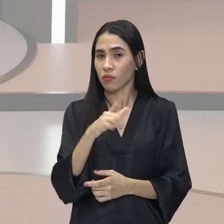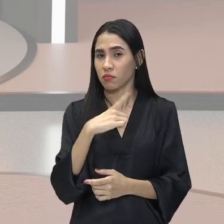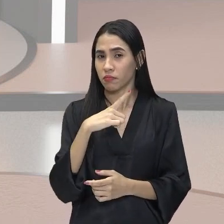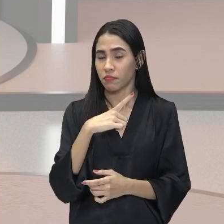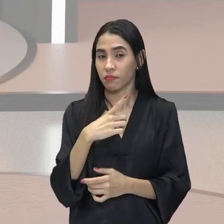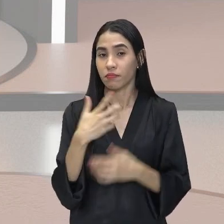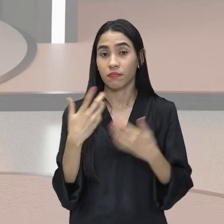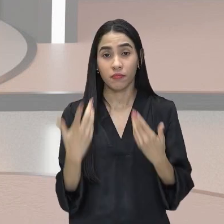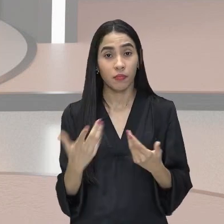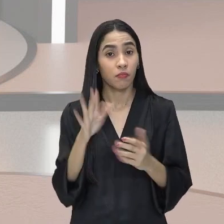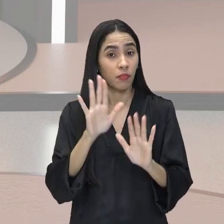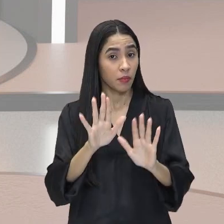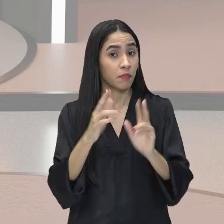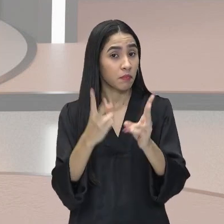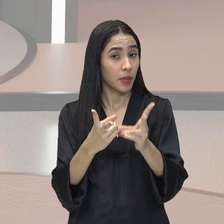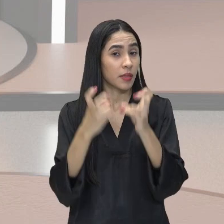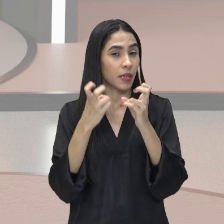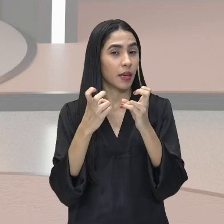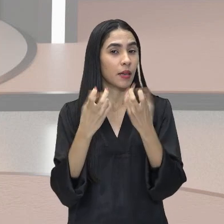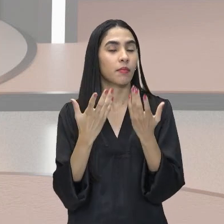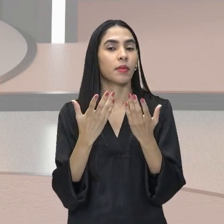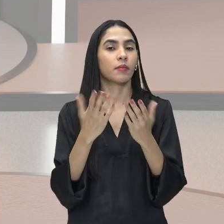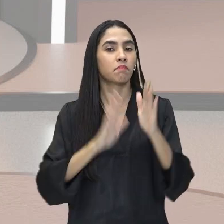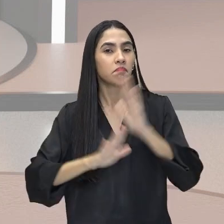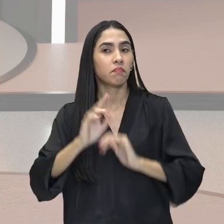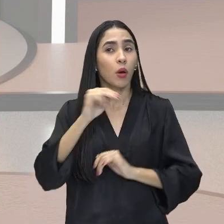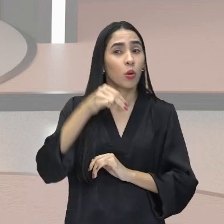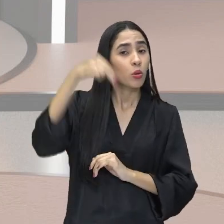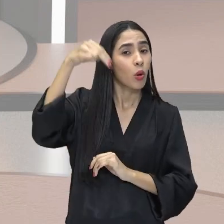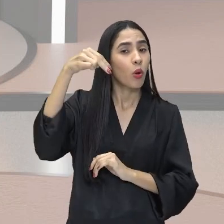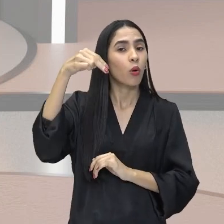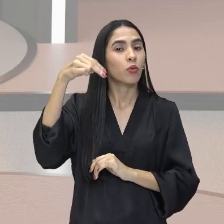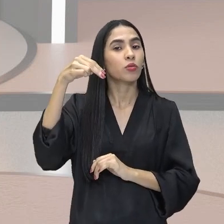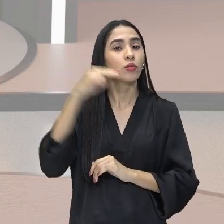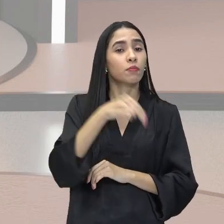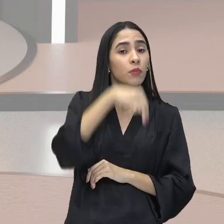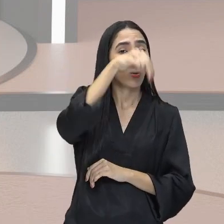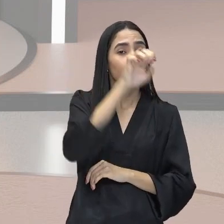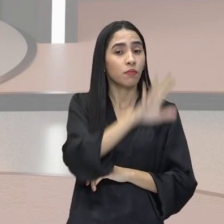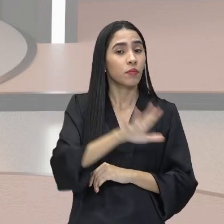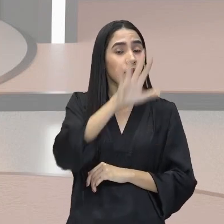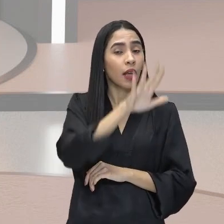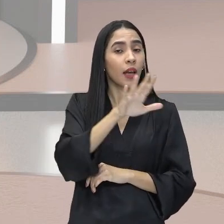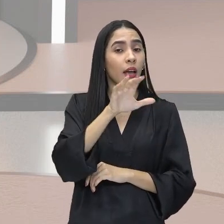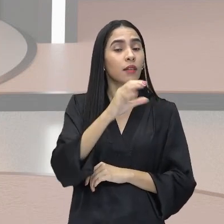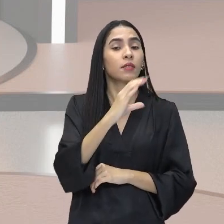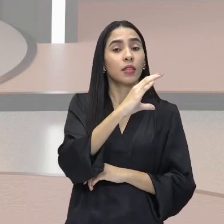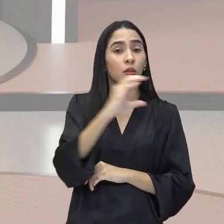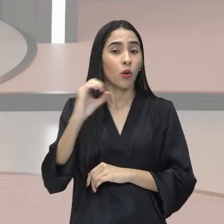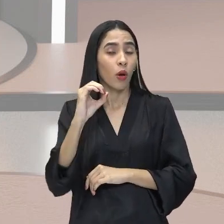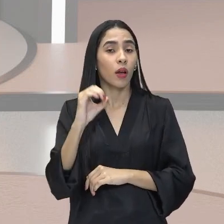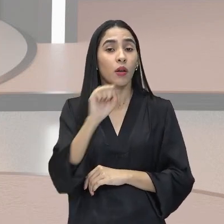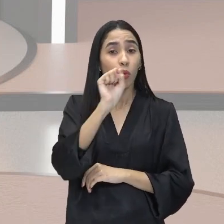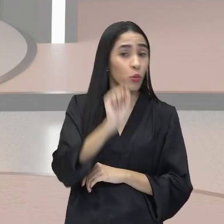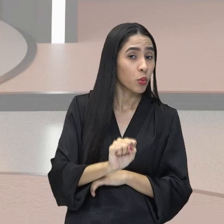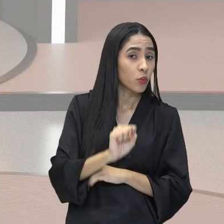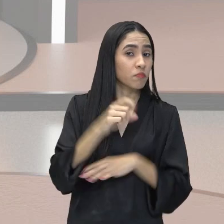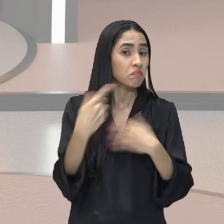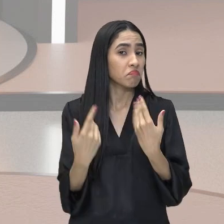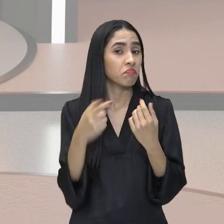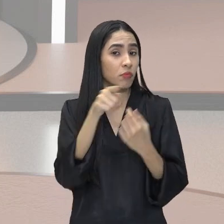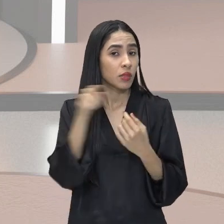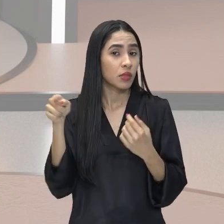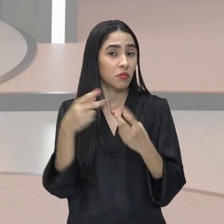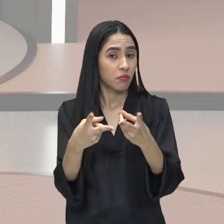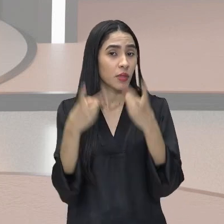Observem, norte, nordeste, centro-oeste, sudeste e sul. Conseguem